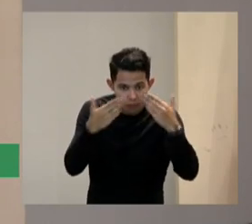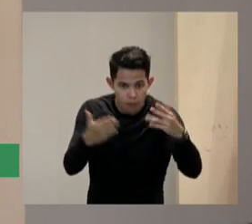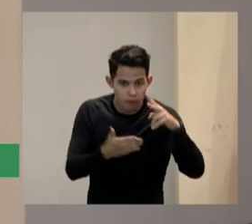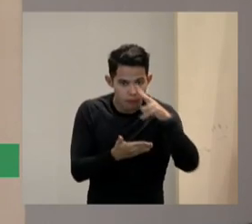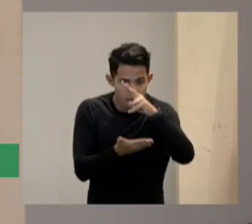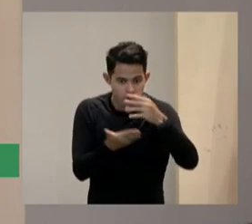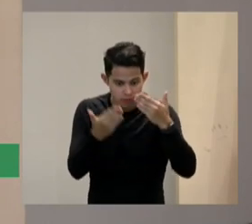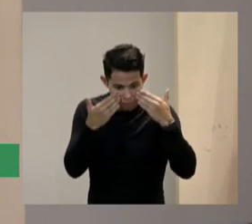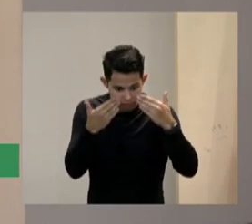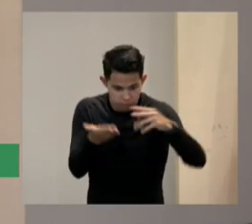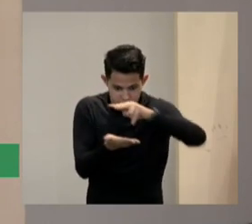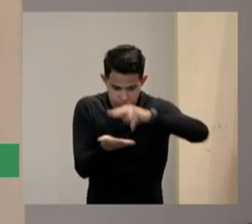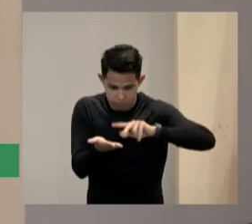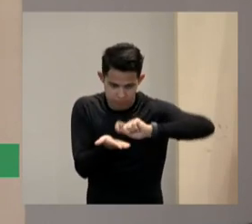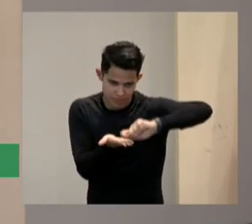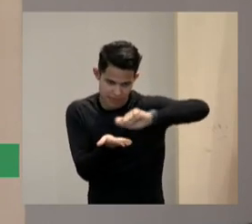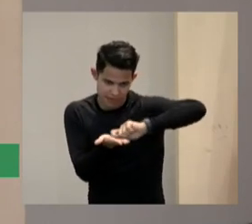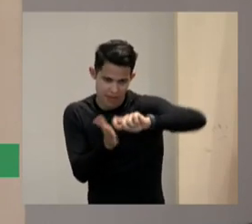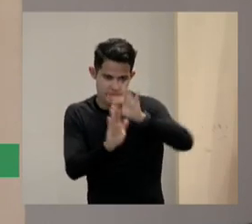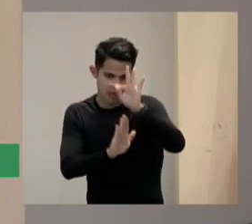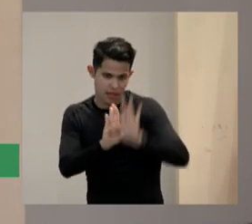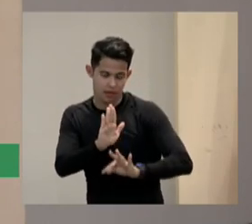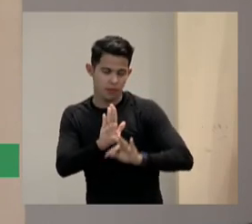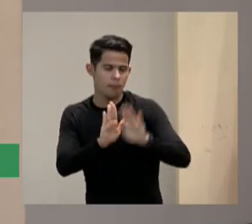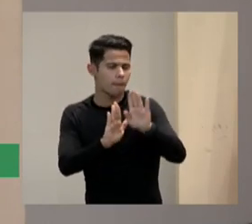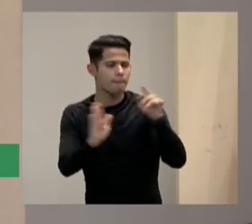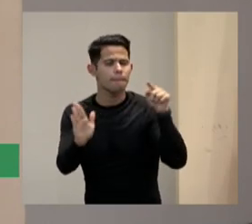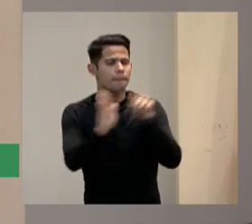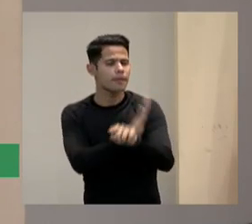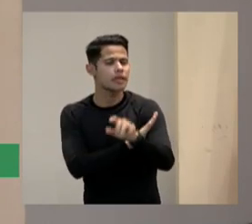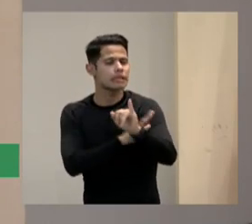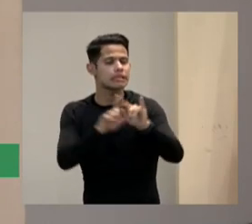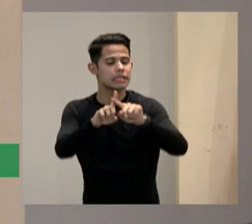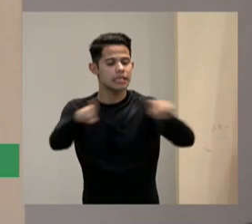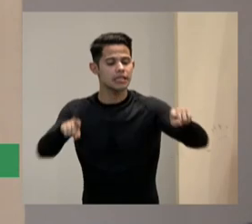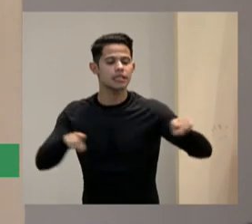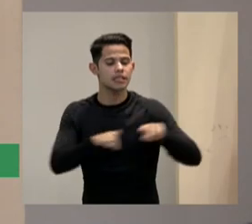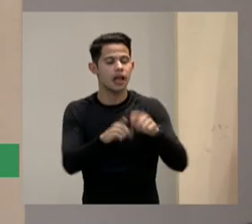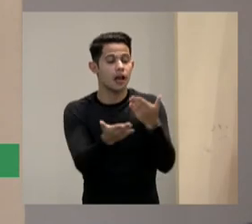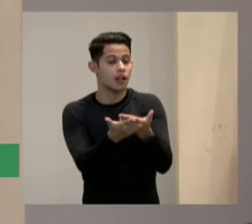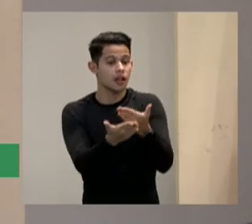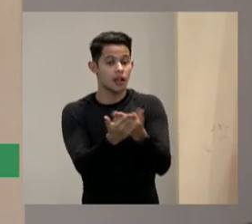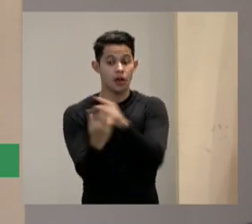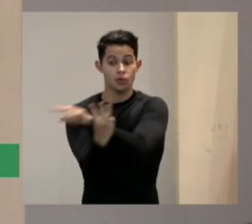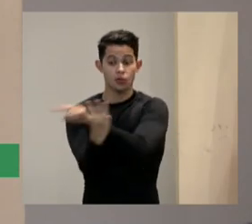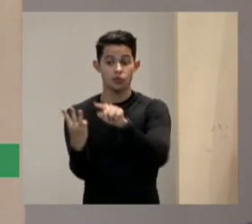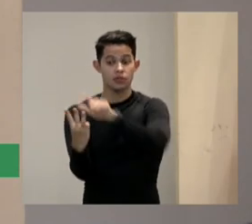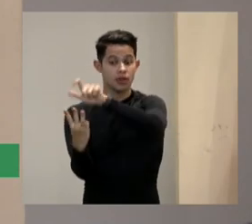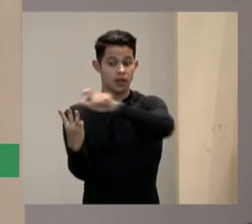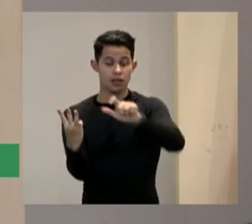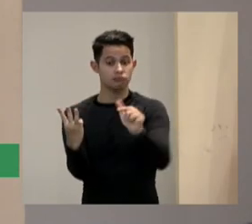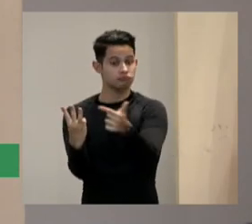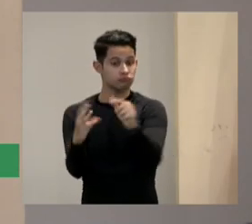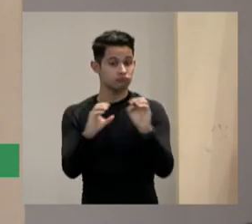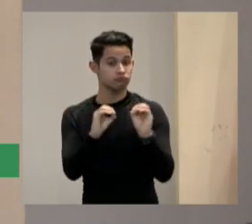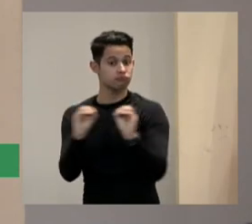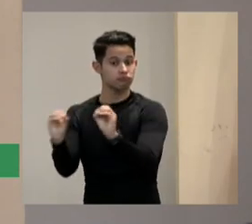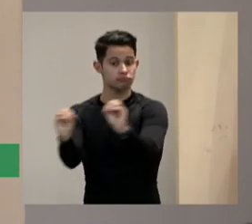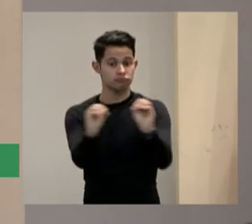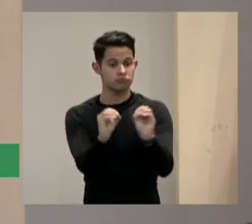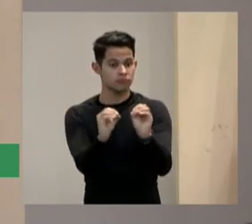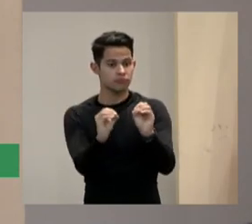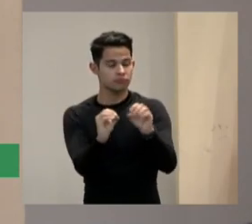e agora pergunta e se na minha sala não tenho nenhum dos três o que eu faço? Planeia como se